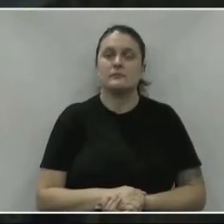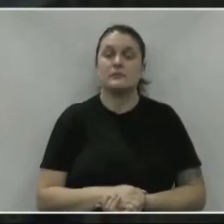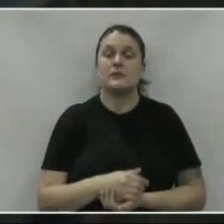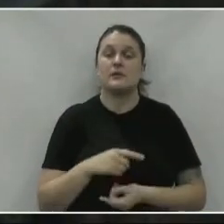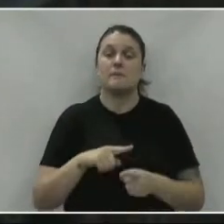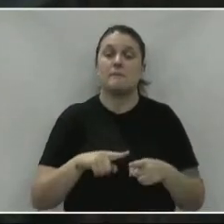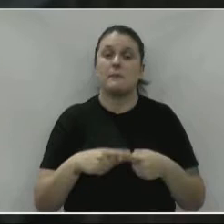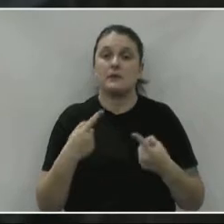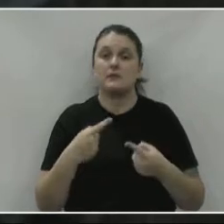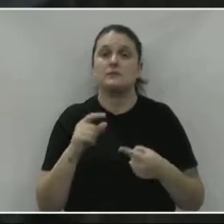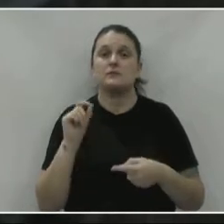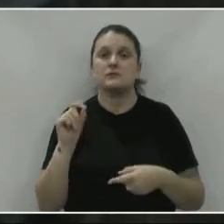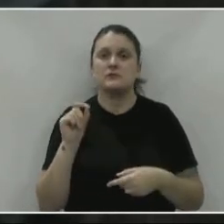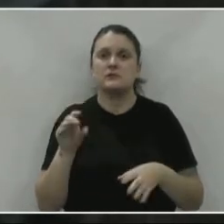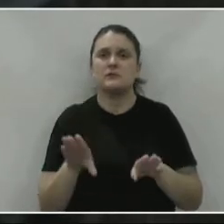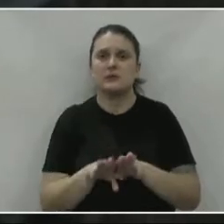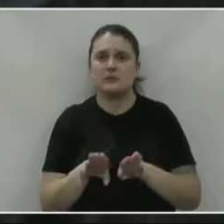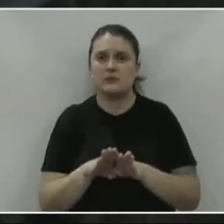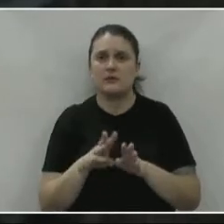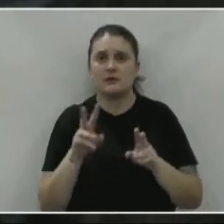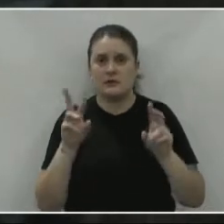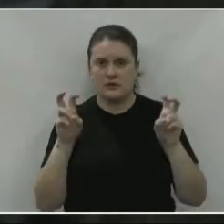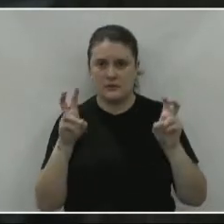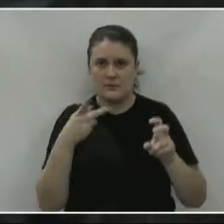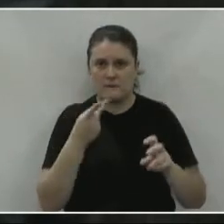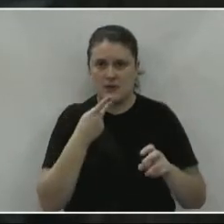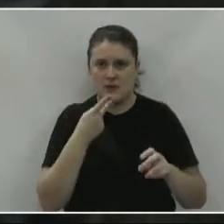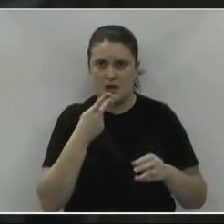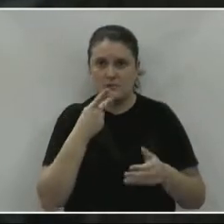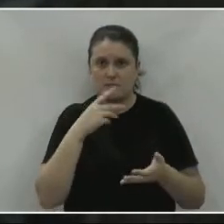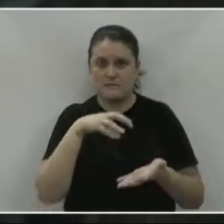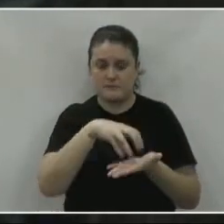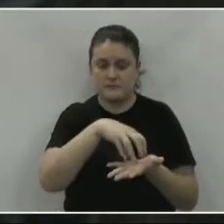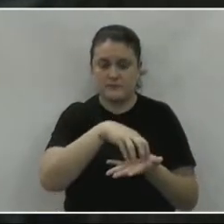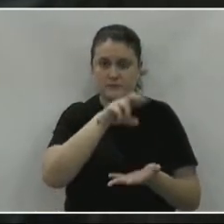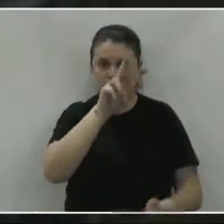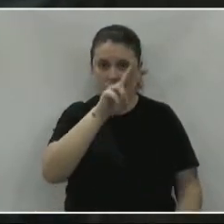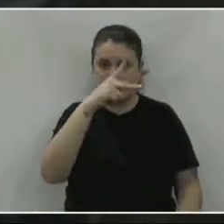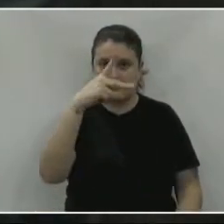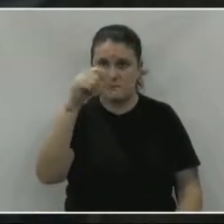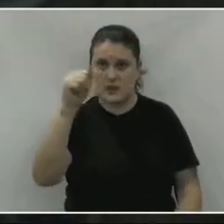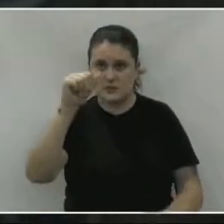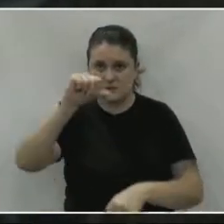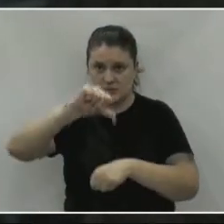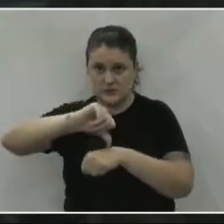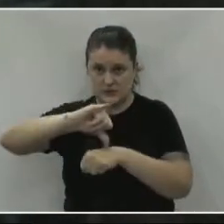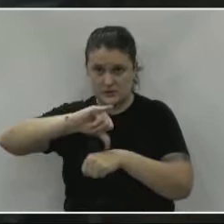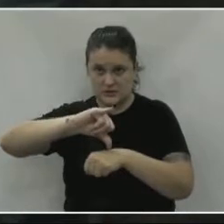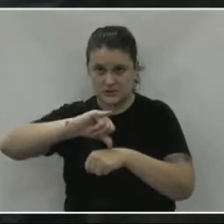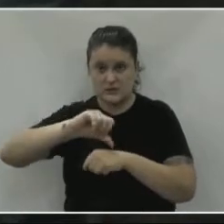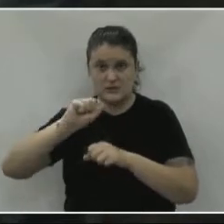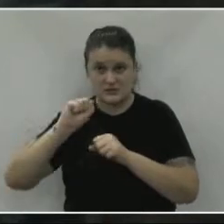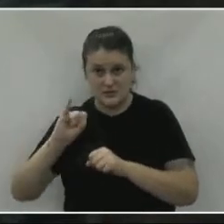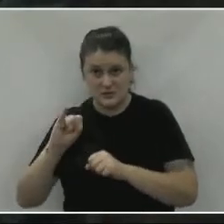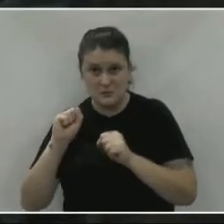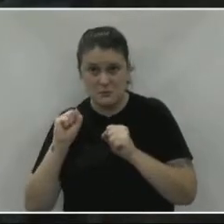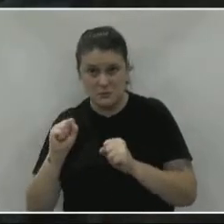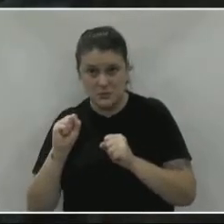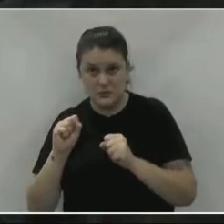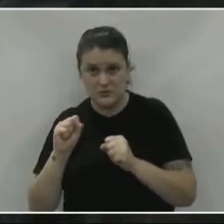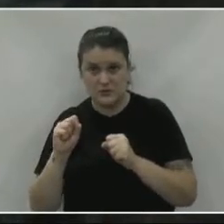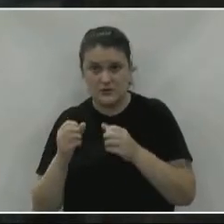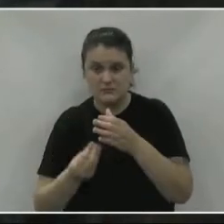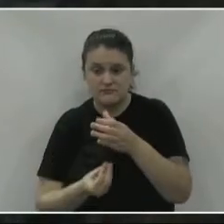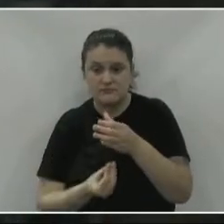Mas o que também eu quero falar a respeito da UPA, ali do centro da cidade, se fosse possível a